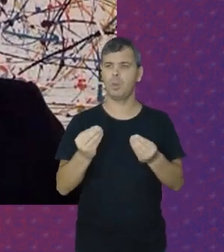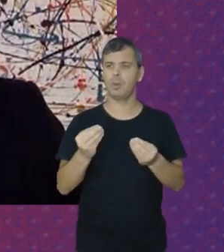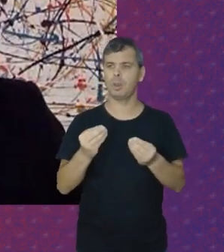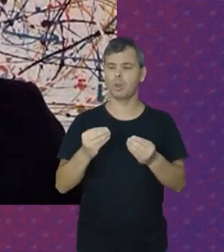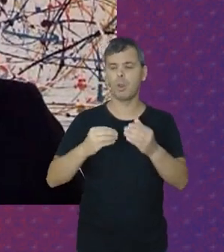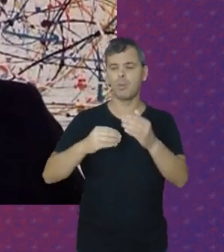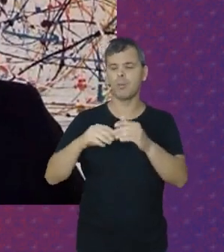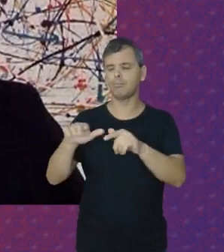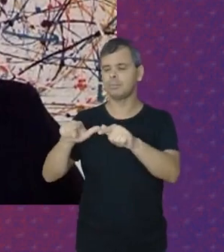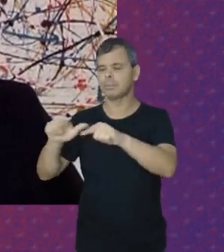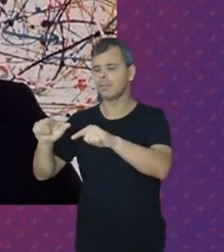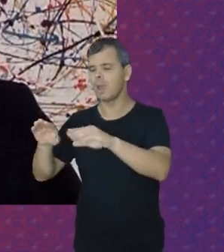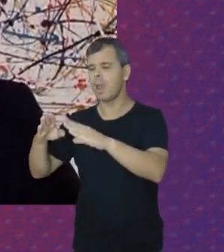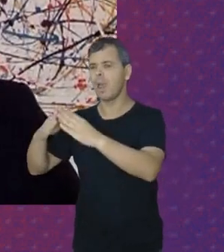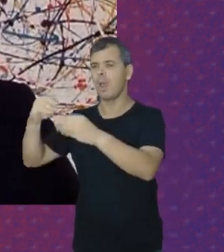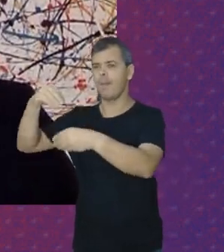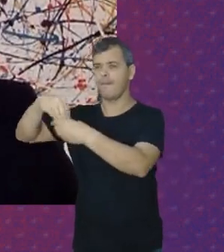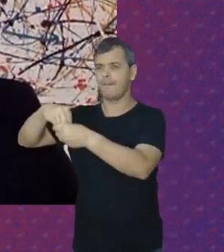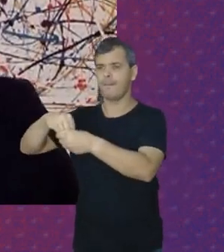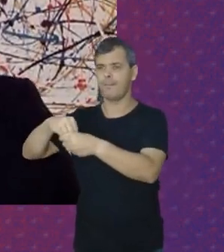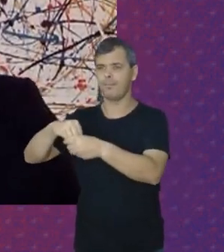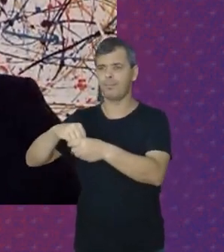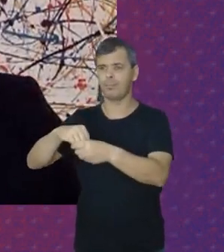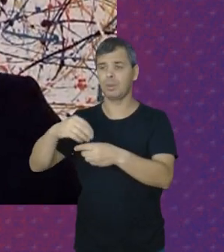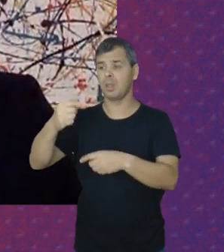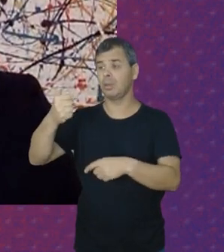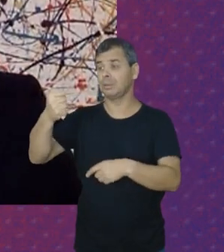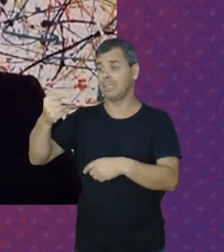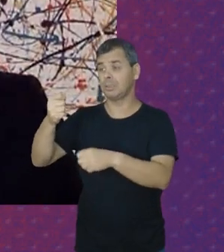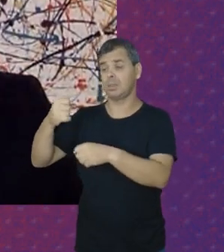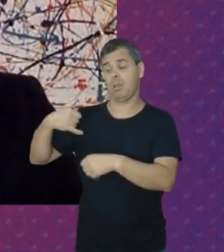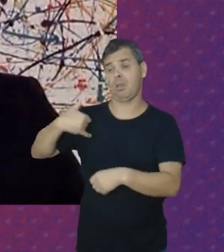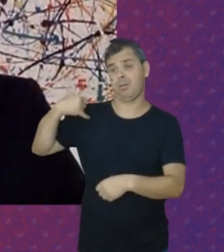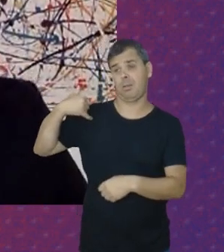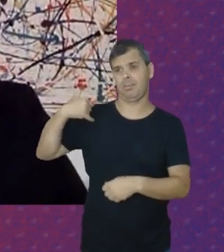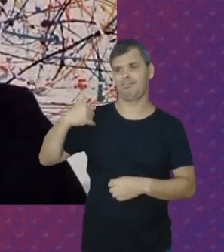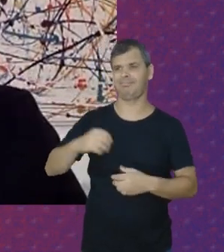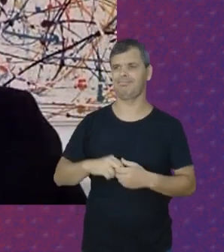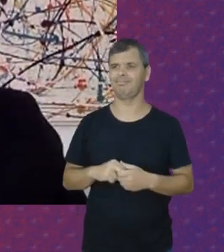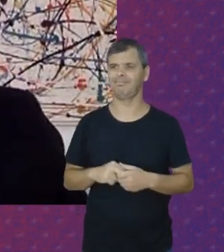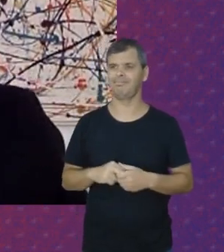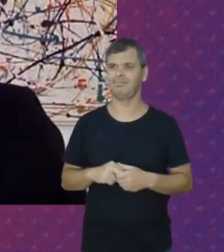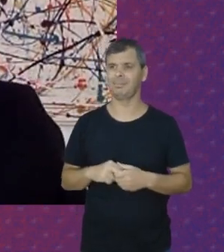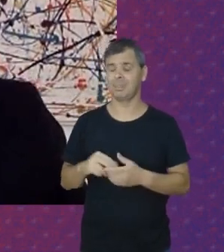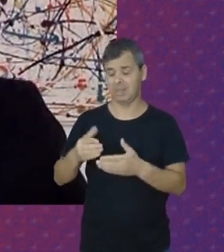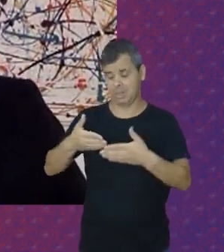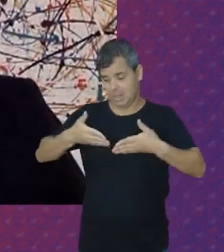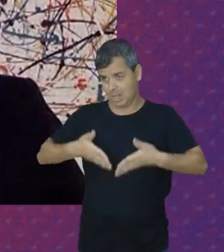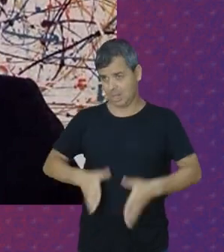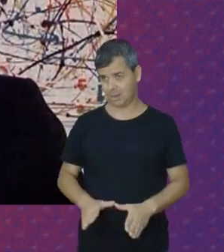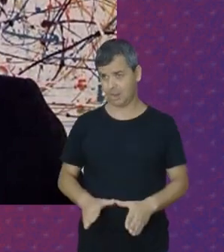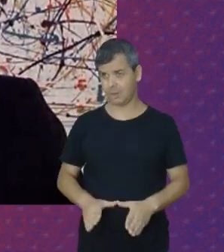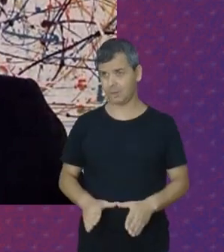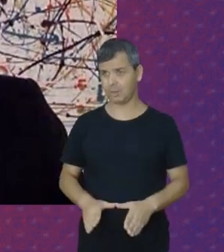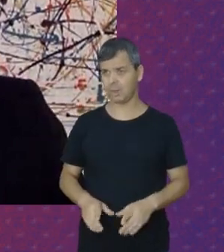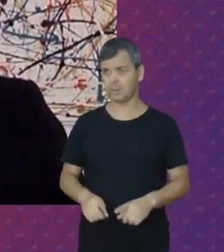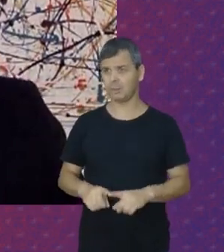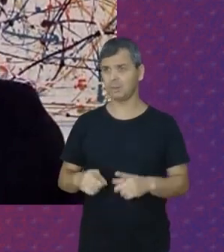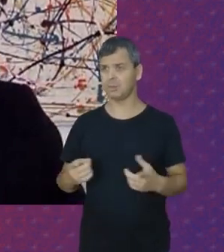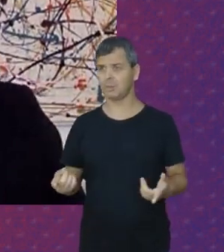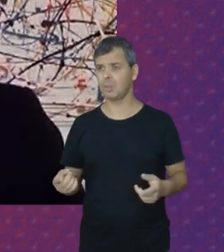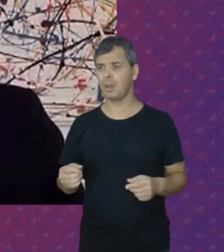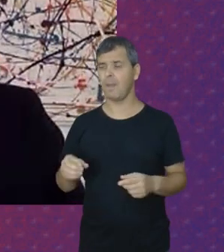empregada doméstica Aos sete anos De idade Nascida Na cidade De Poços de